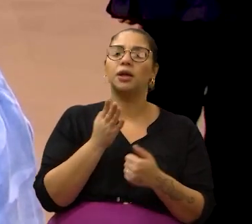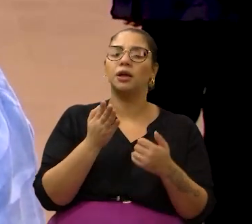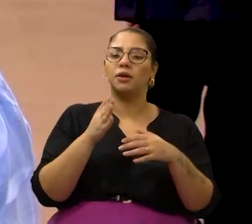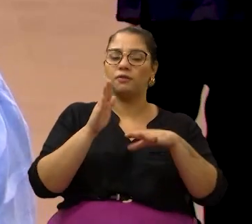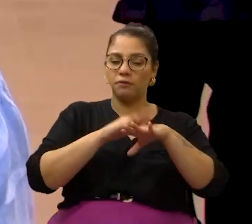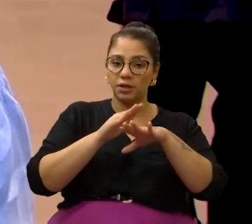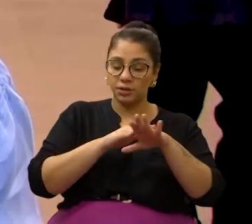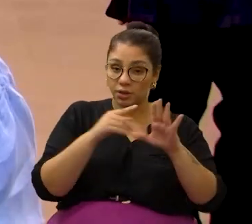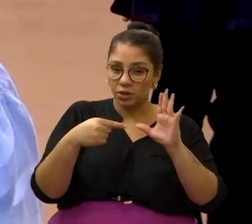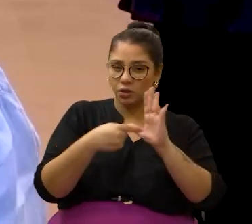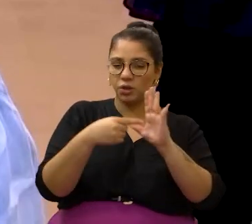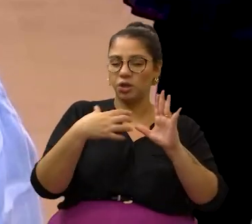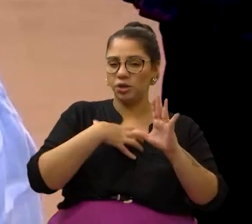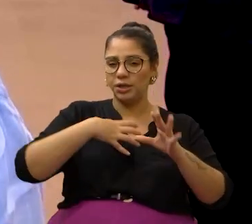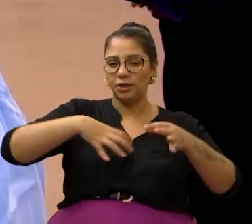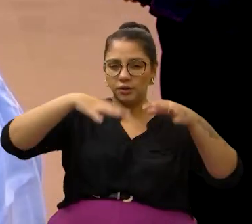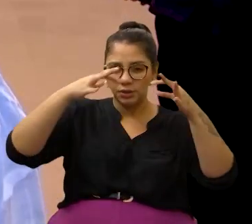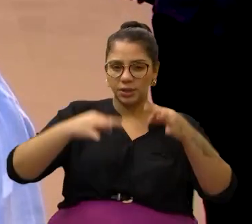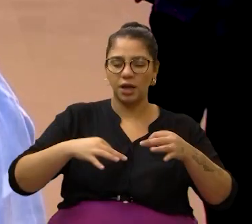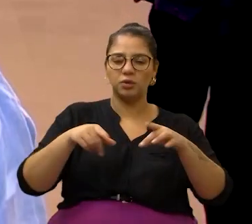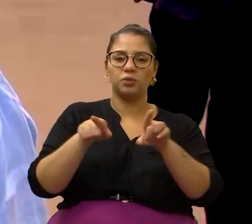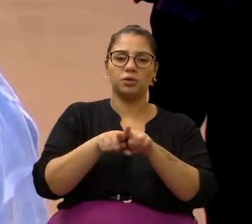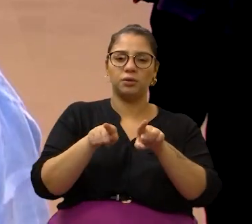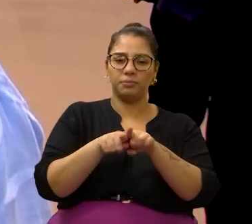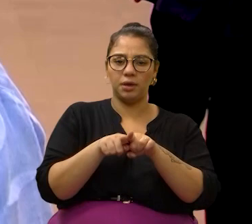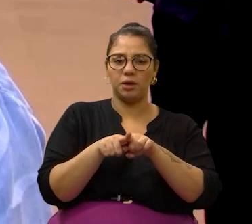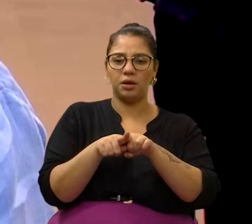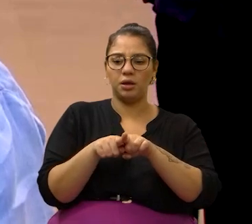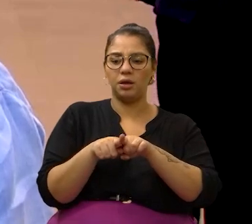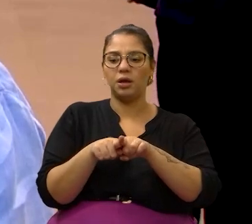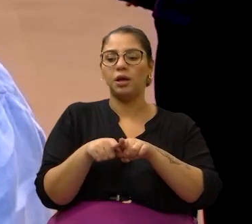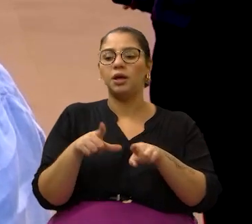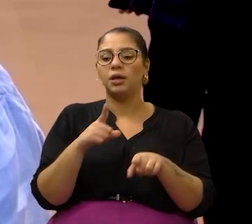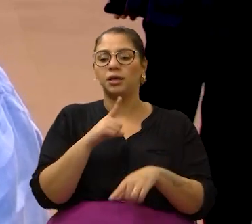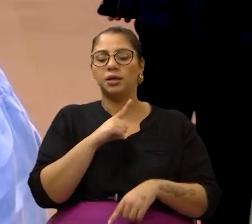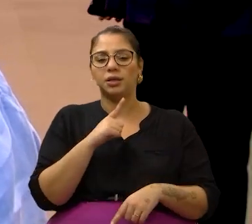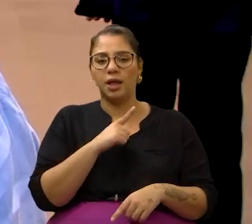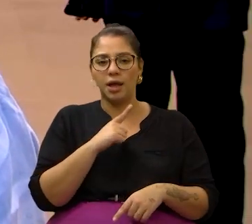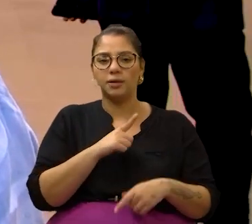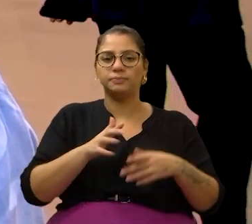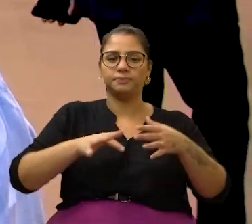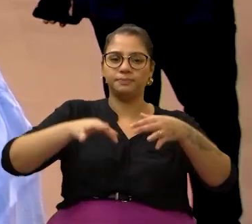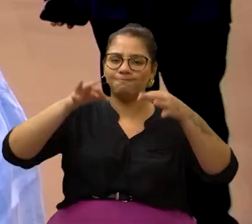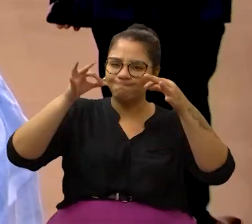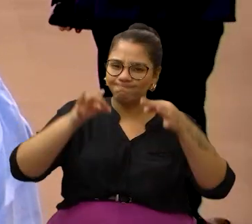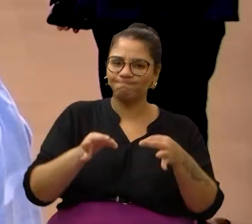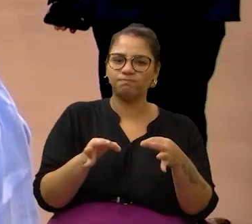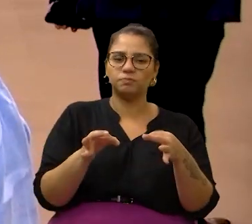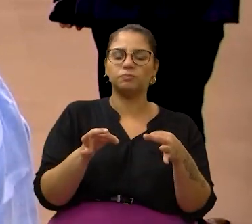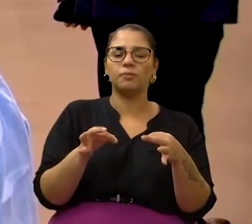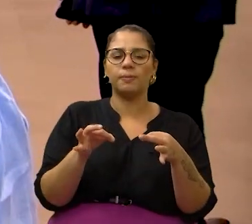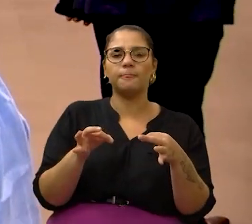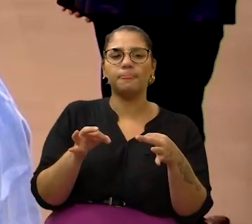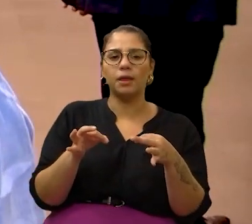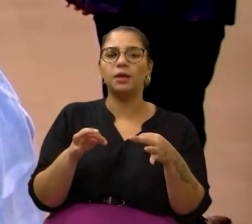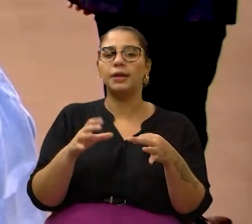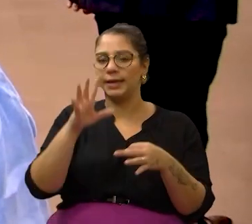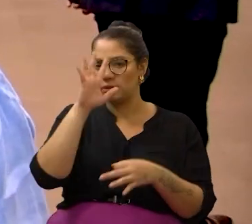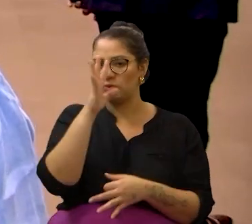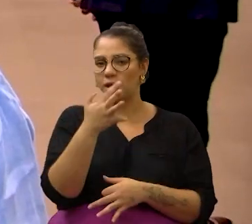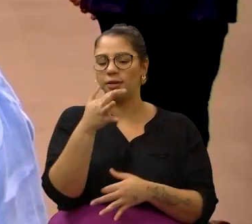para poder fazer essa denúncia da forma correta também, né, para que tenha efetividade, tenha